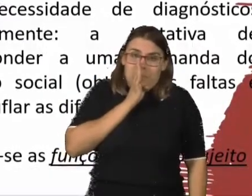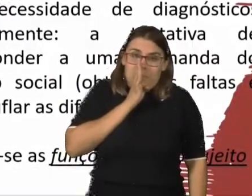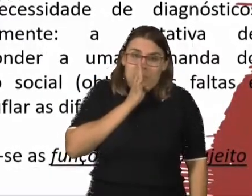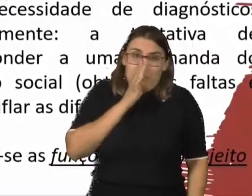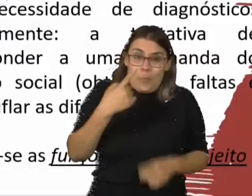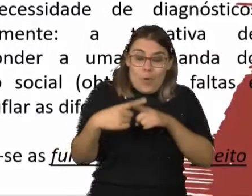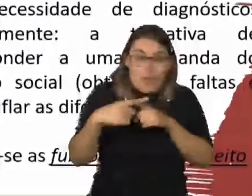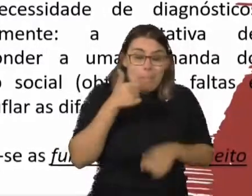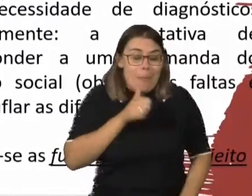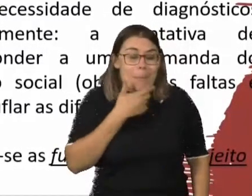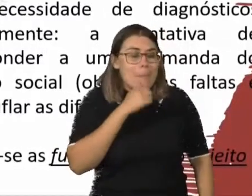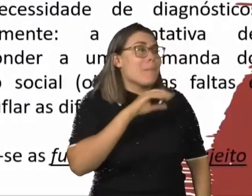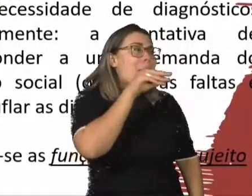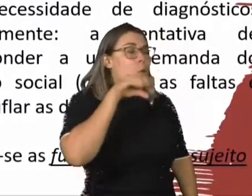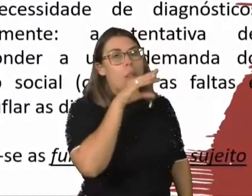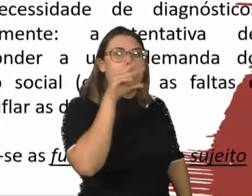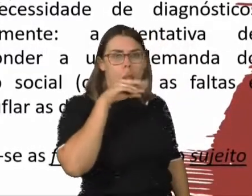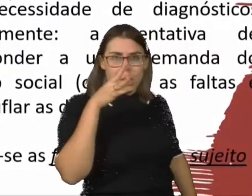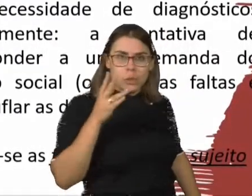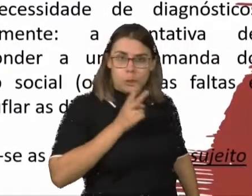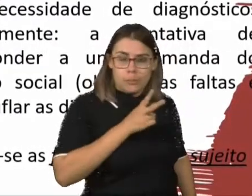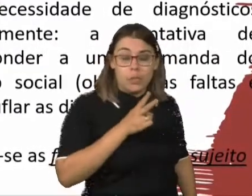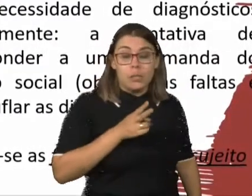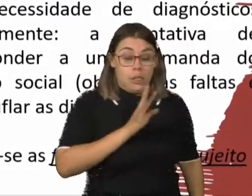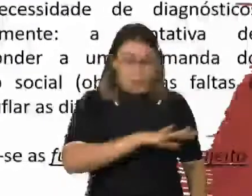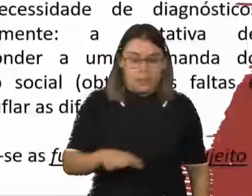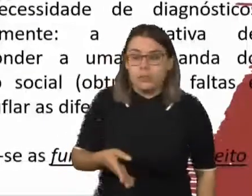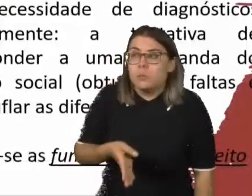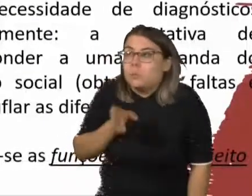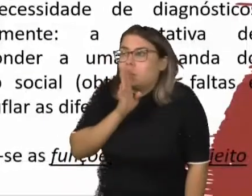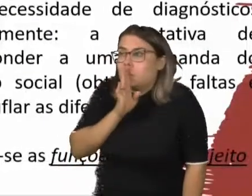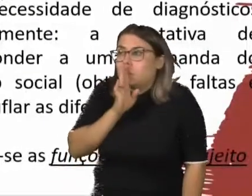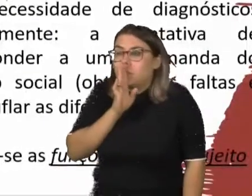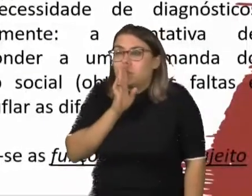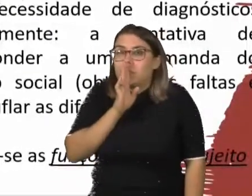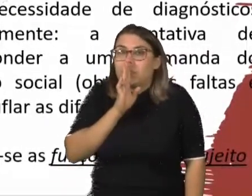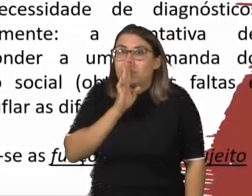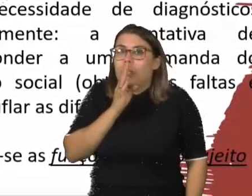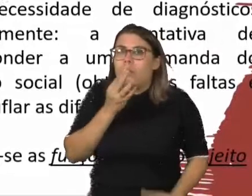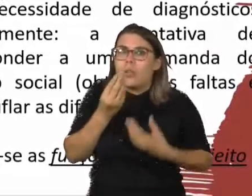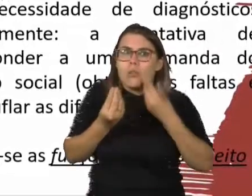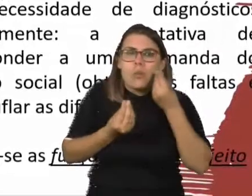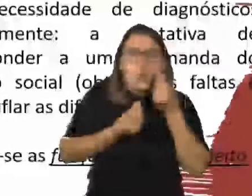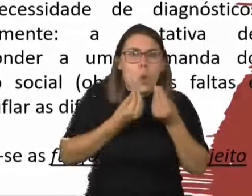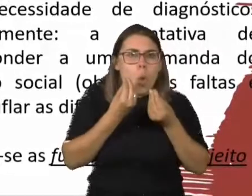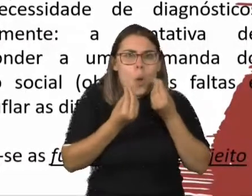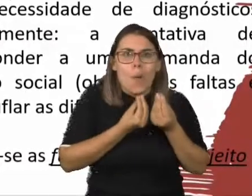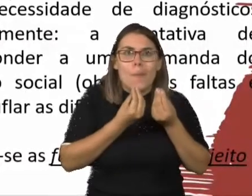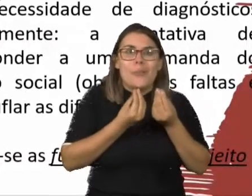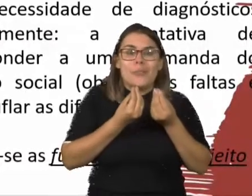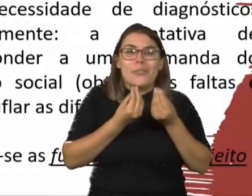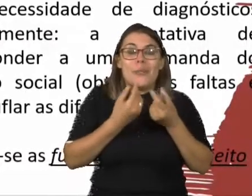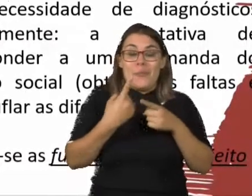outro, um sujeito que habita o seu lugar. E essa criança, ela é trazida ao consultório e atender a essa dupla demanda se torna um